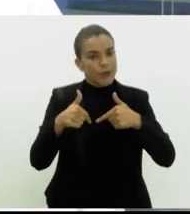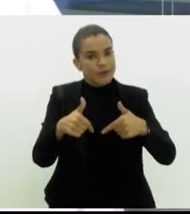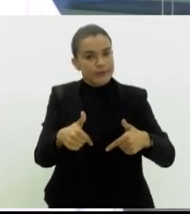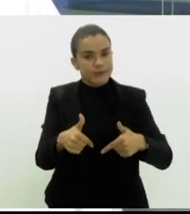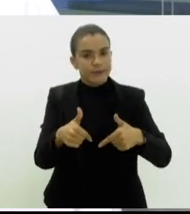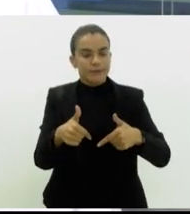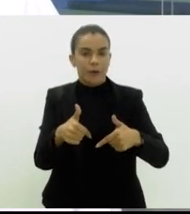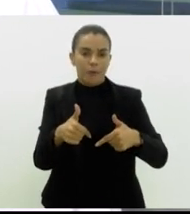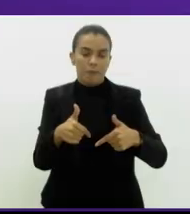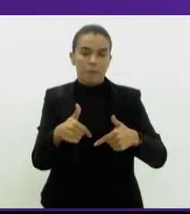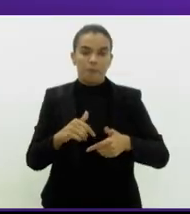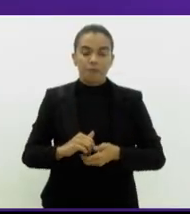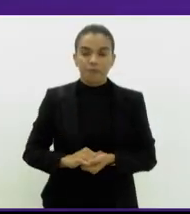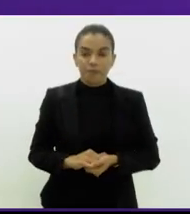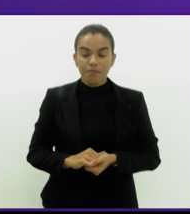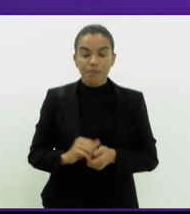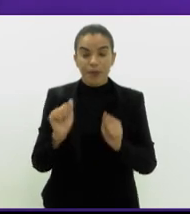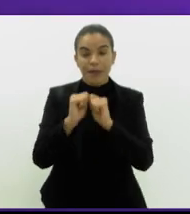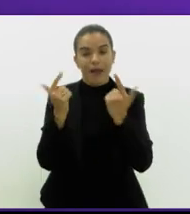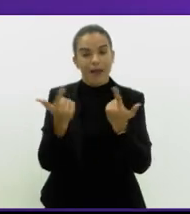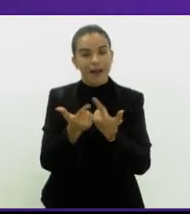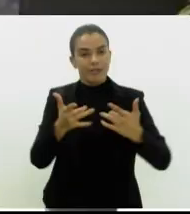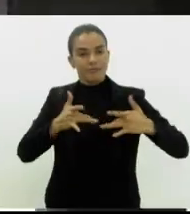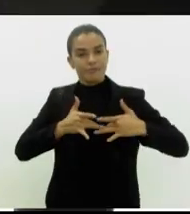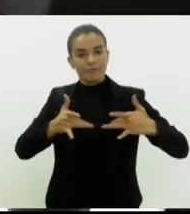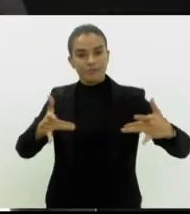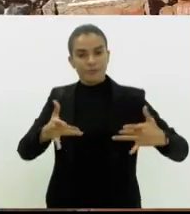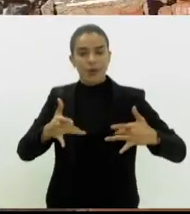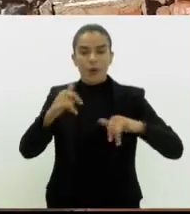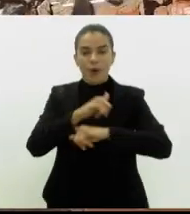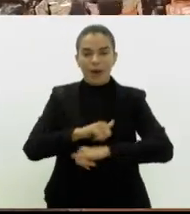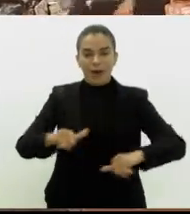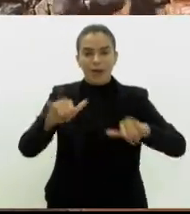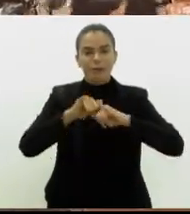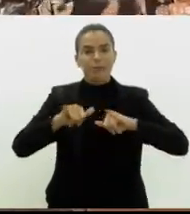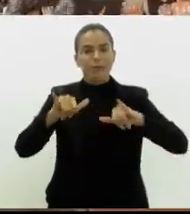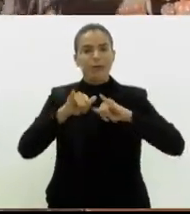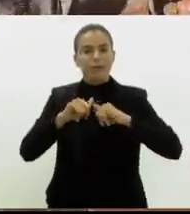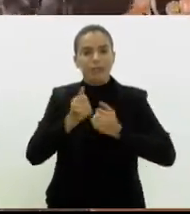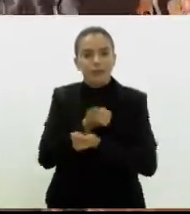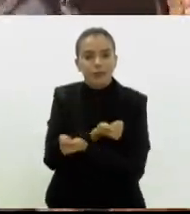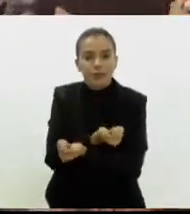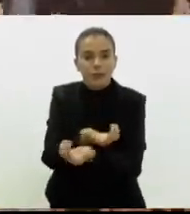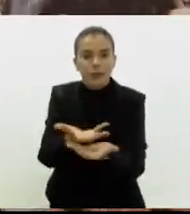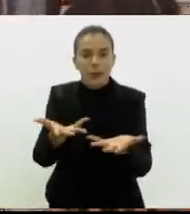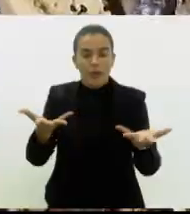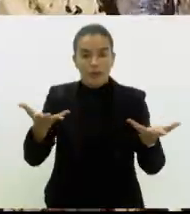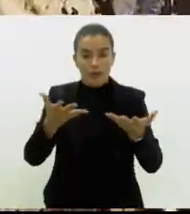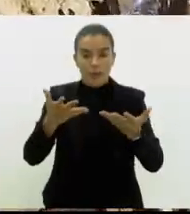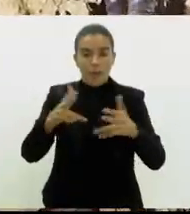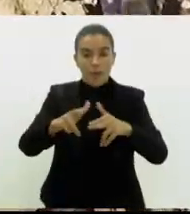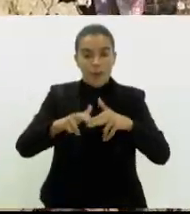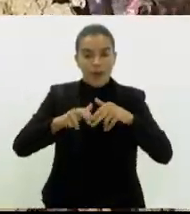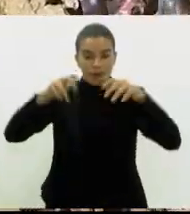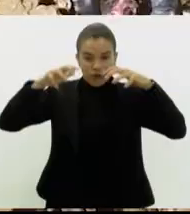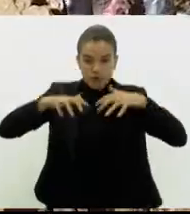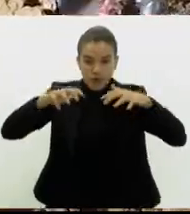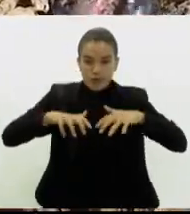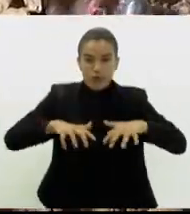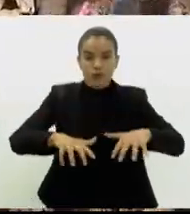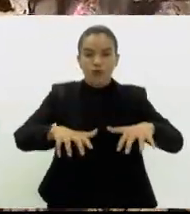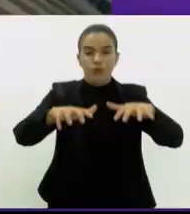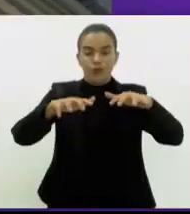de pura solidariedade. Alerj Solidária, uma campanha de doação às vítimas das fortes chuvas no estado do Rio.